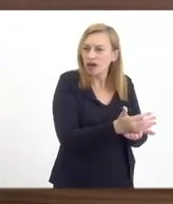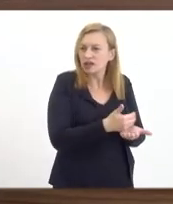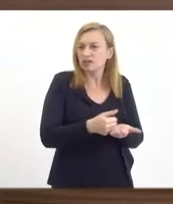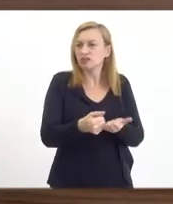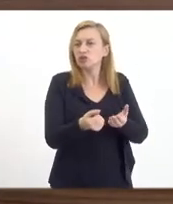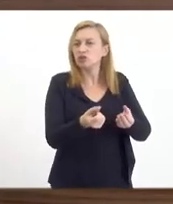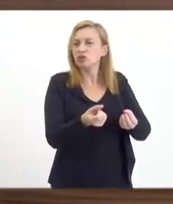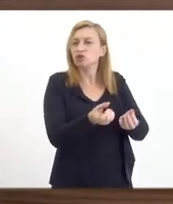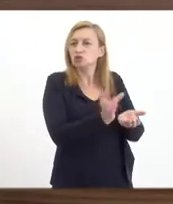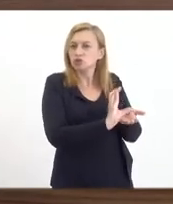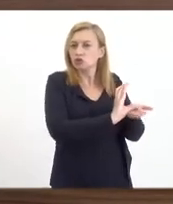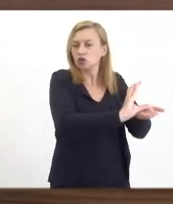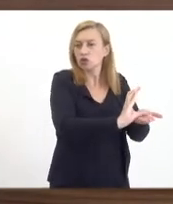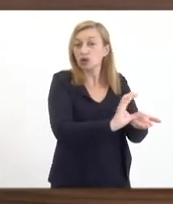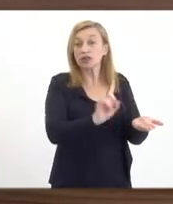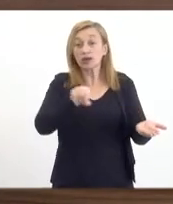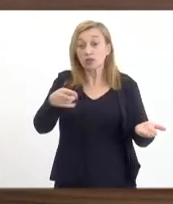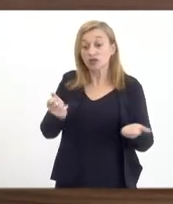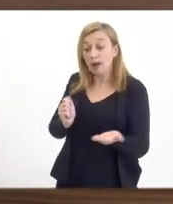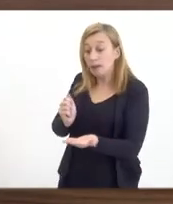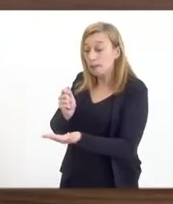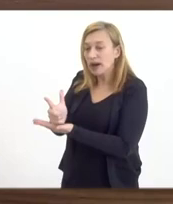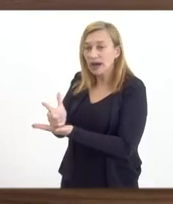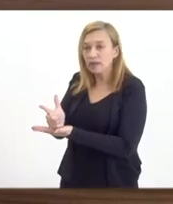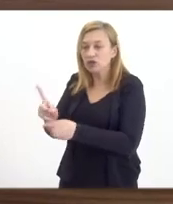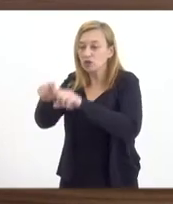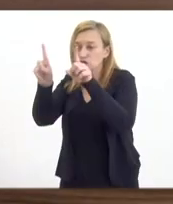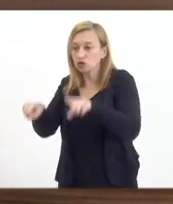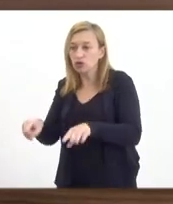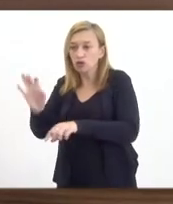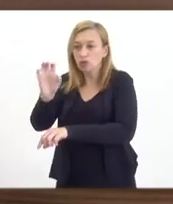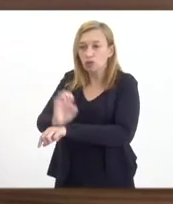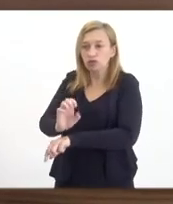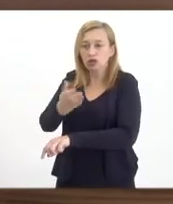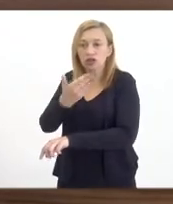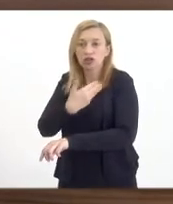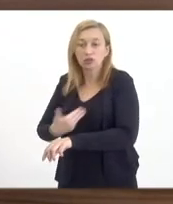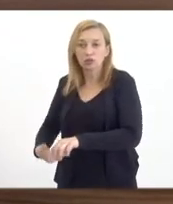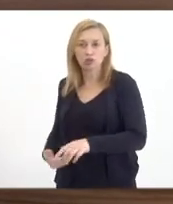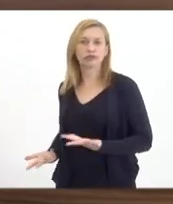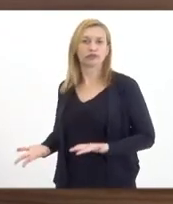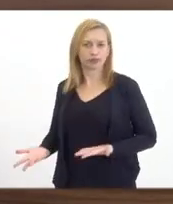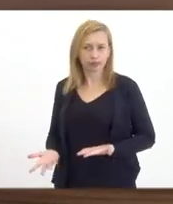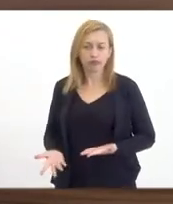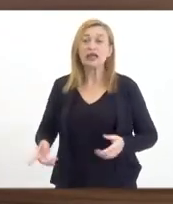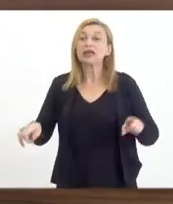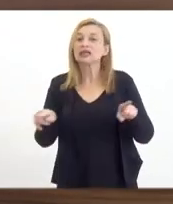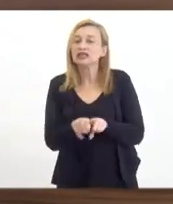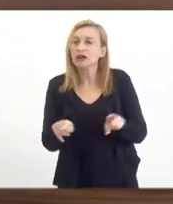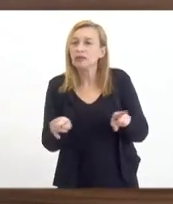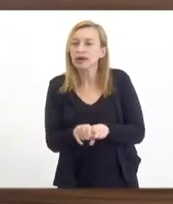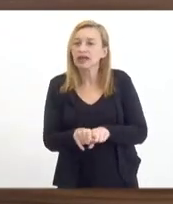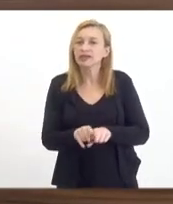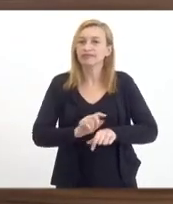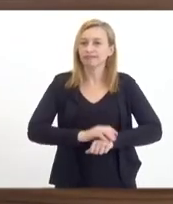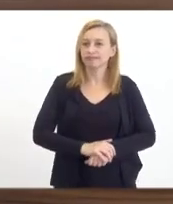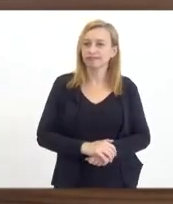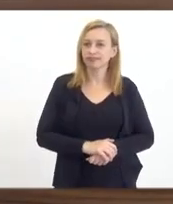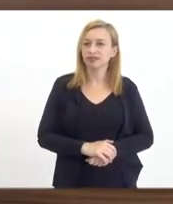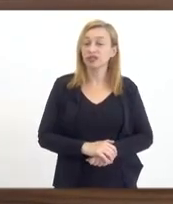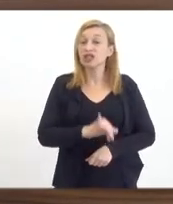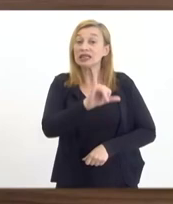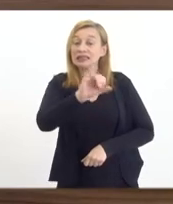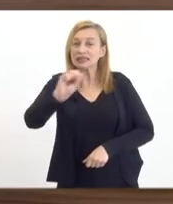pagamento, pagamento do funcionarismo público do Estado e também até a participação do